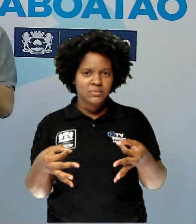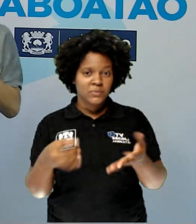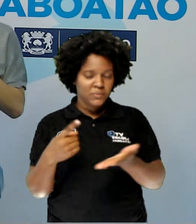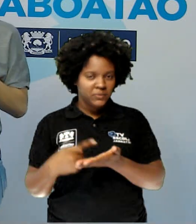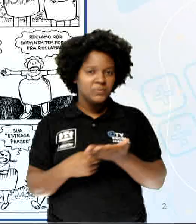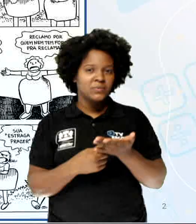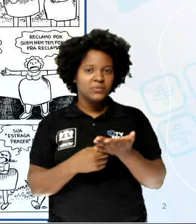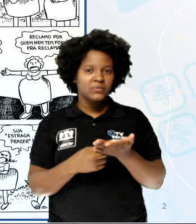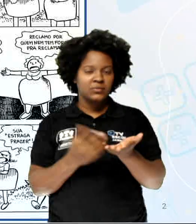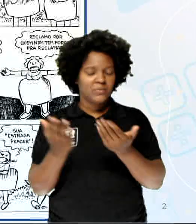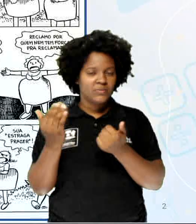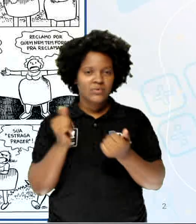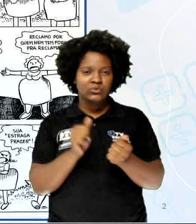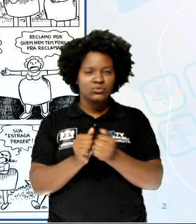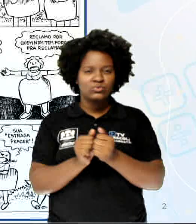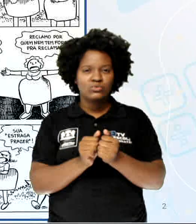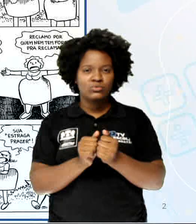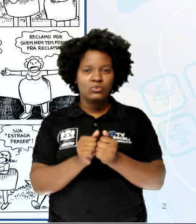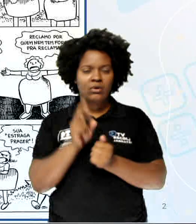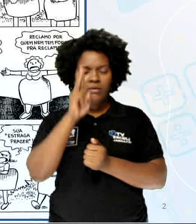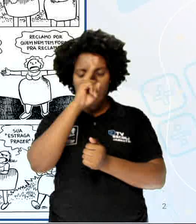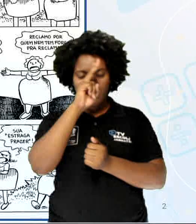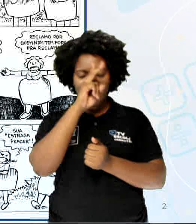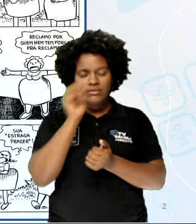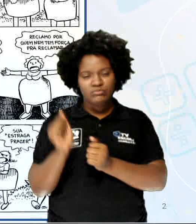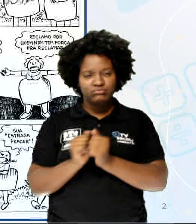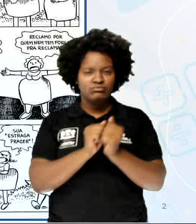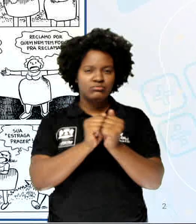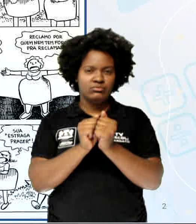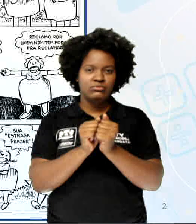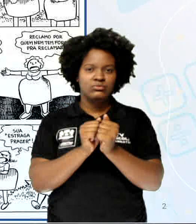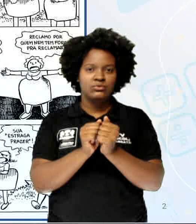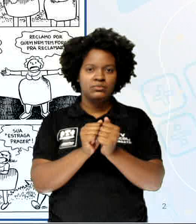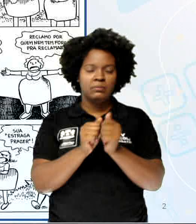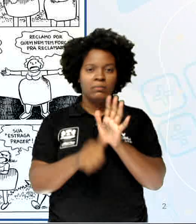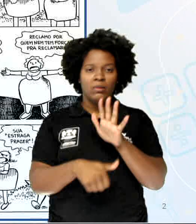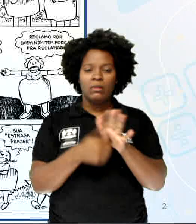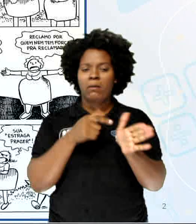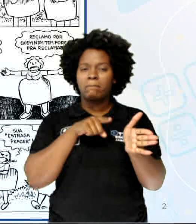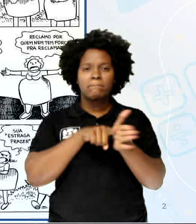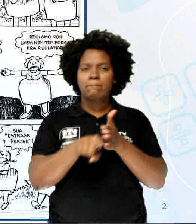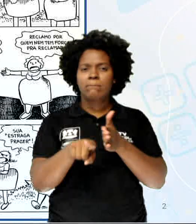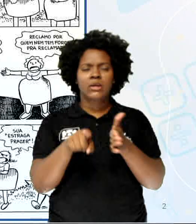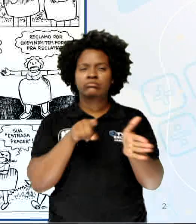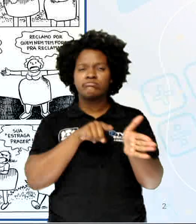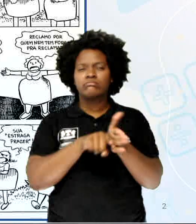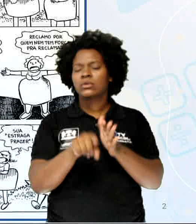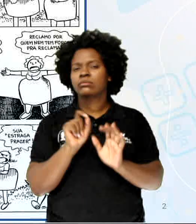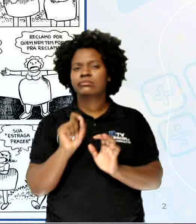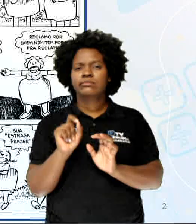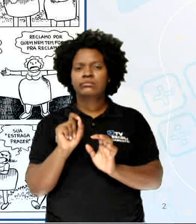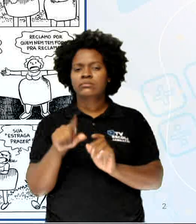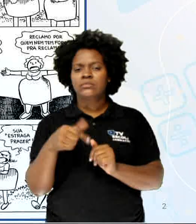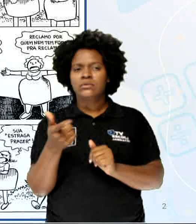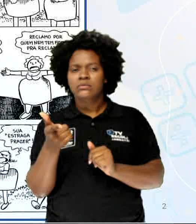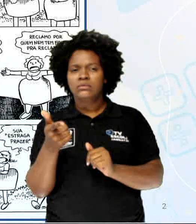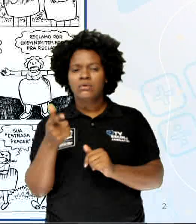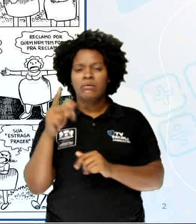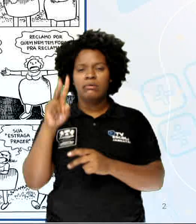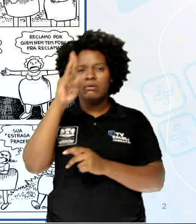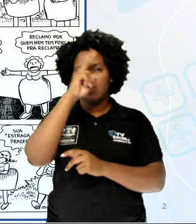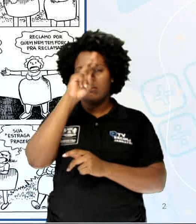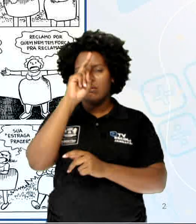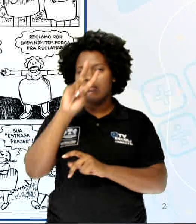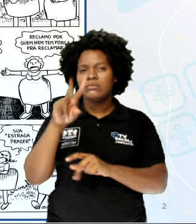Vamos ver juntos? Ou melhor, vamos relembrar juntos? Na primeira questão, eu perguntei para vocês se essa historinha